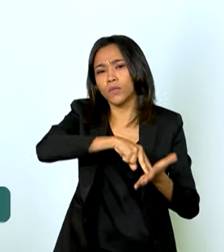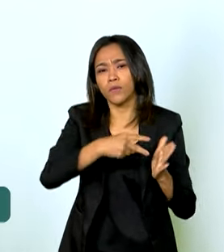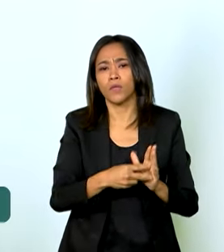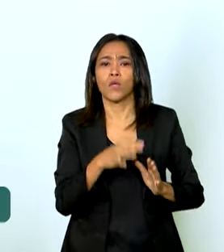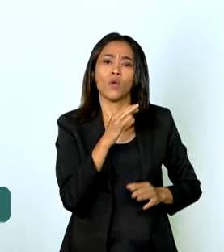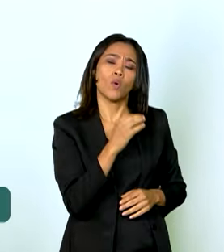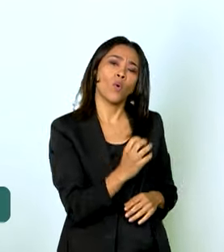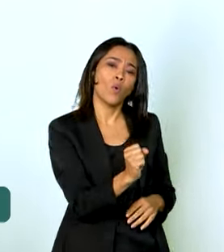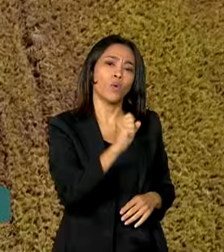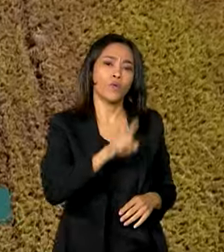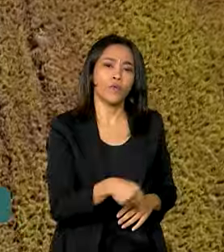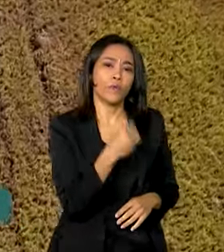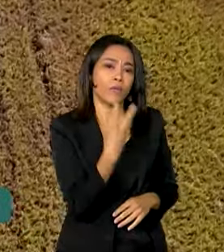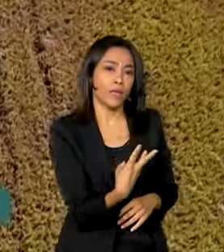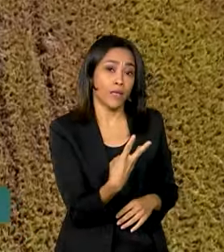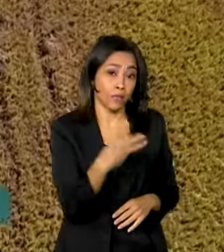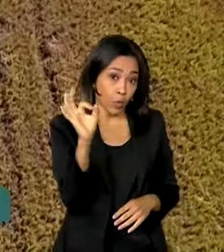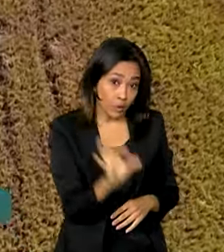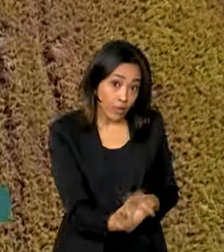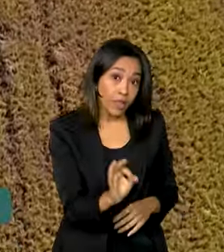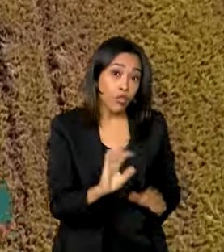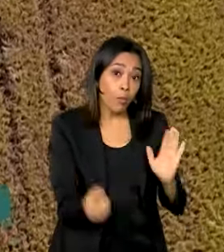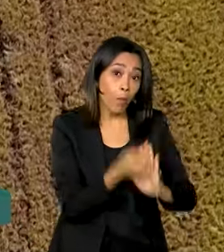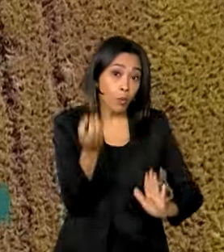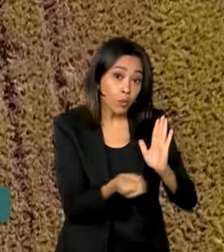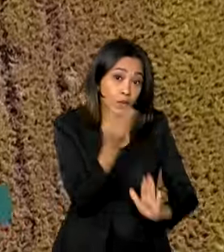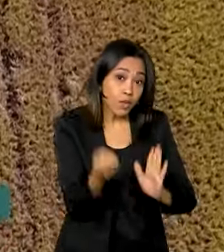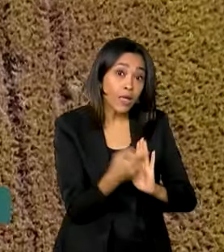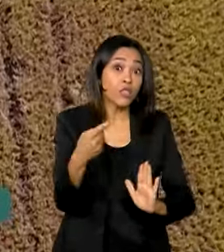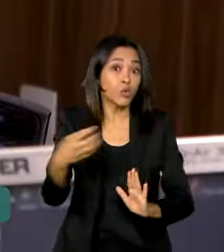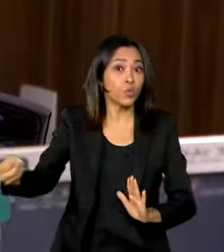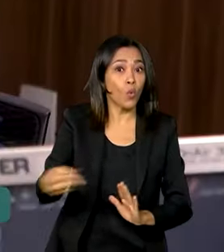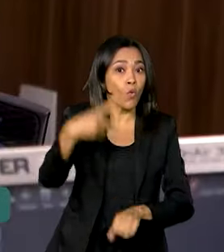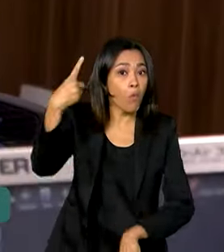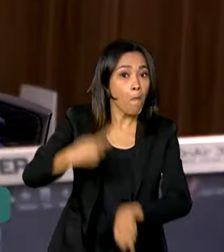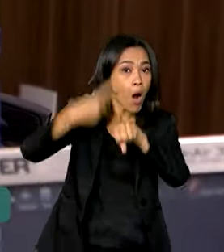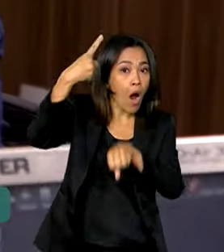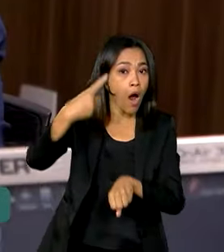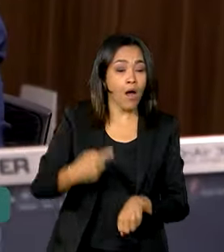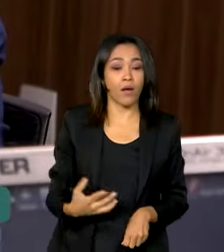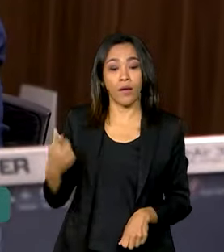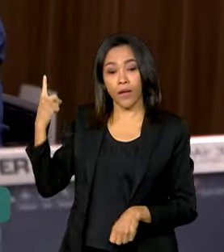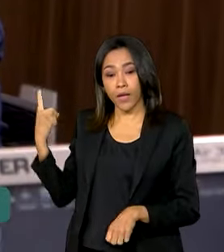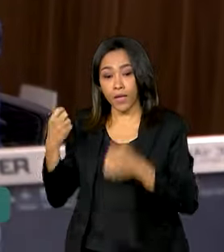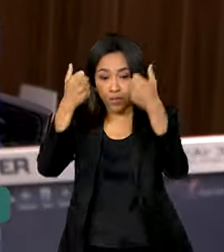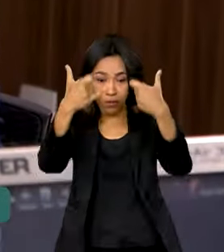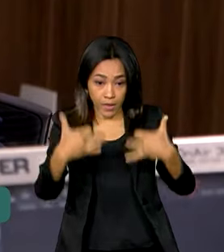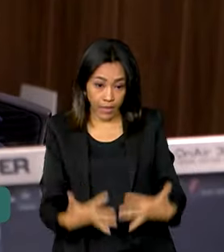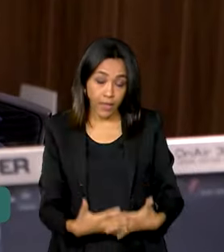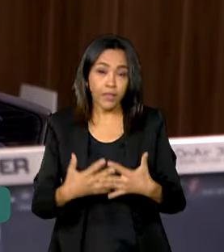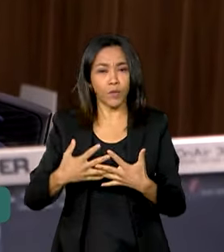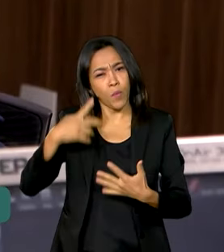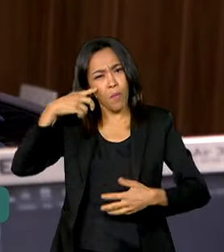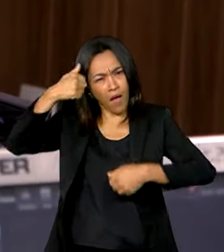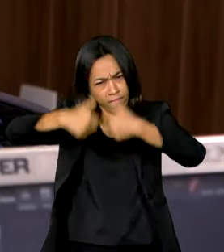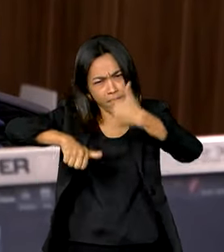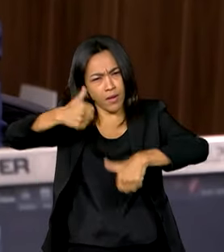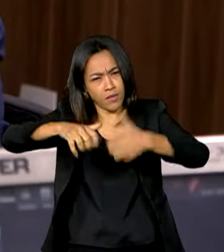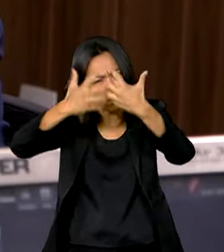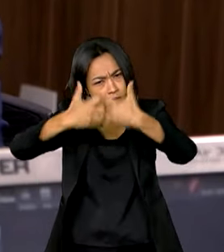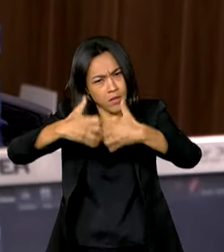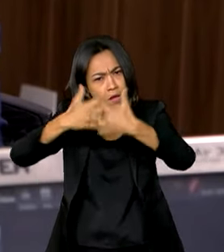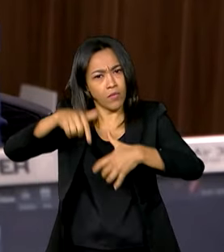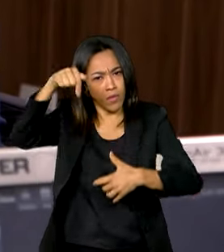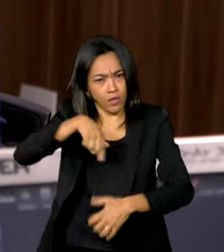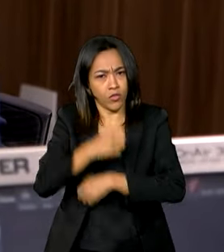% na produtividade, o que deve estabelecer um novo recorde para o setor. A previsão que a Conab faz neste início de ano agrícola,